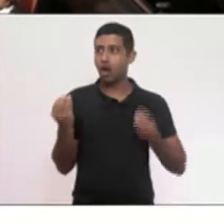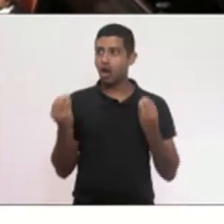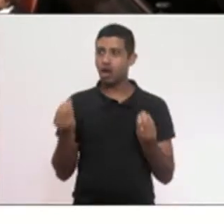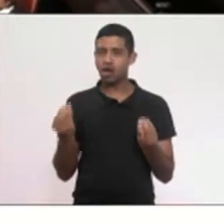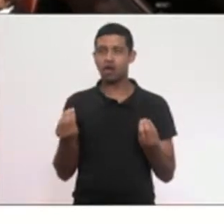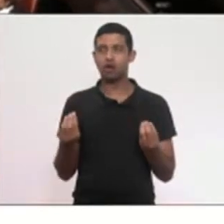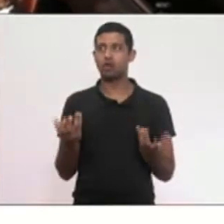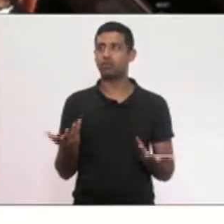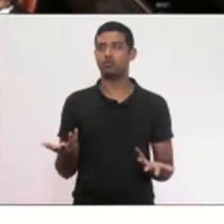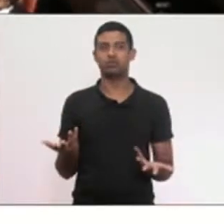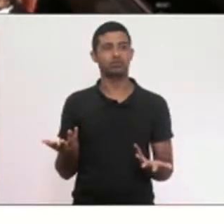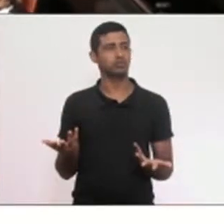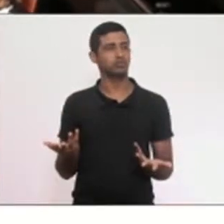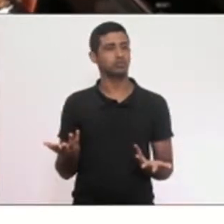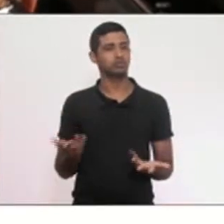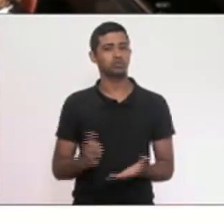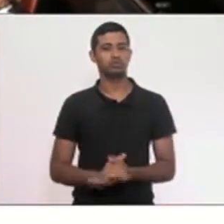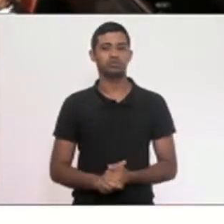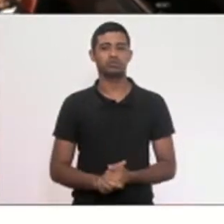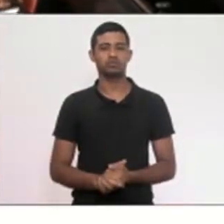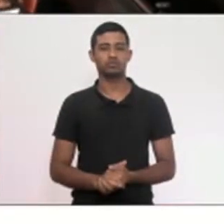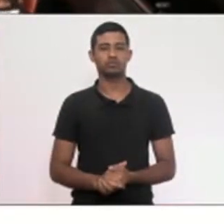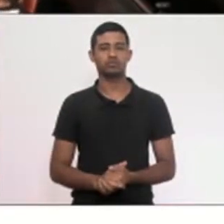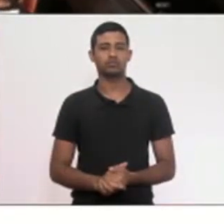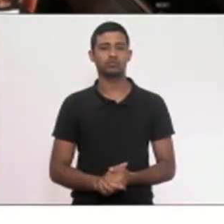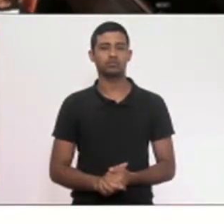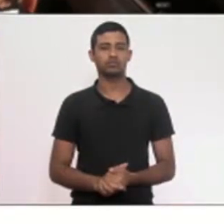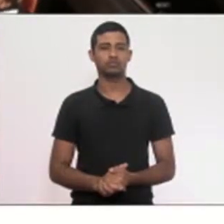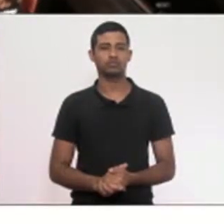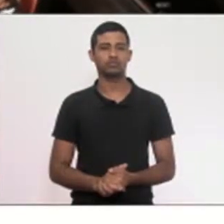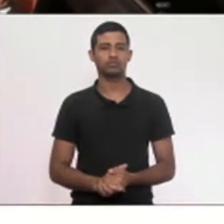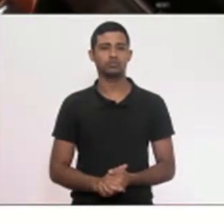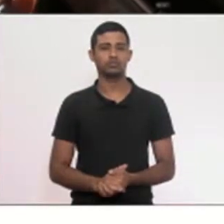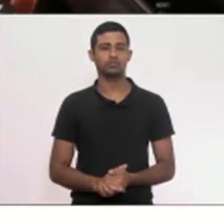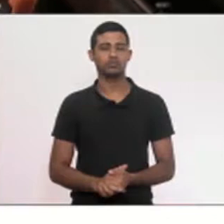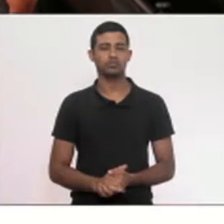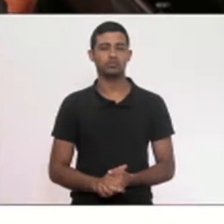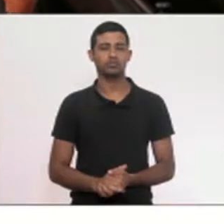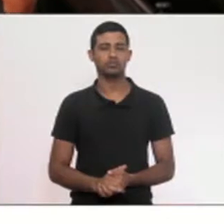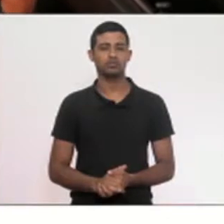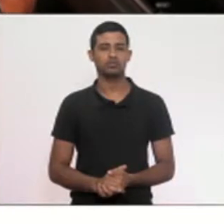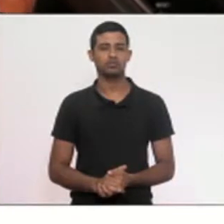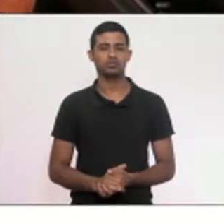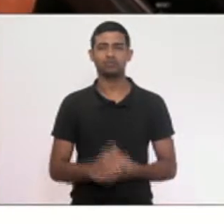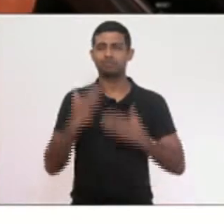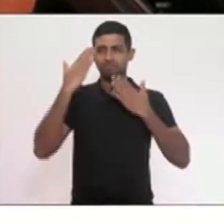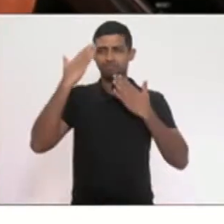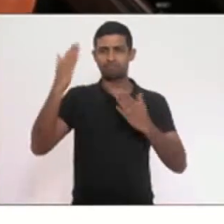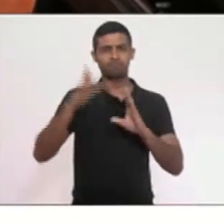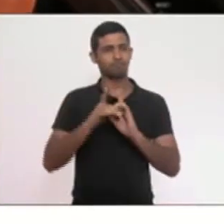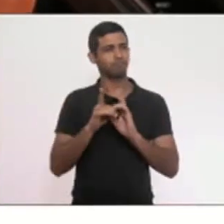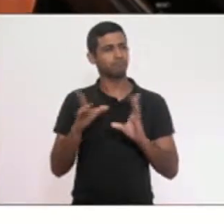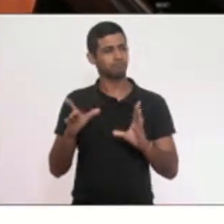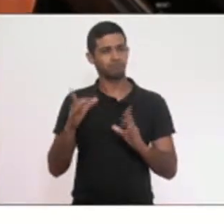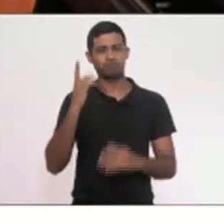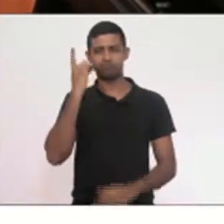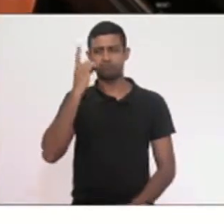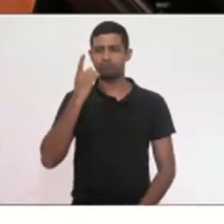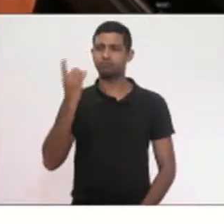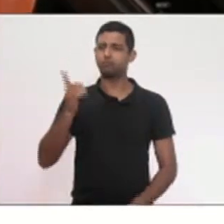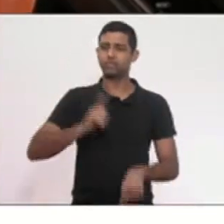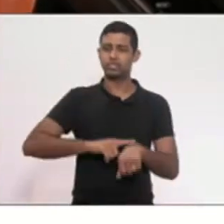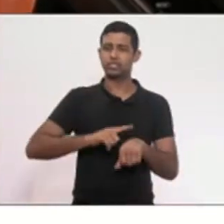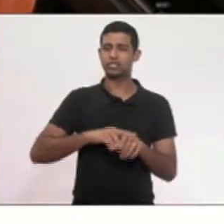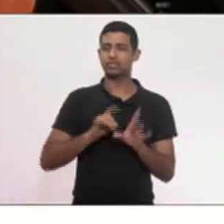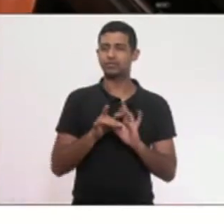conseguiriam fazer uma vida melhor do que tem hoje. Me permite uma parte, deputado Kloplock, deputado Pombel. Obrigado pela democracia, deputado. Interferindo no seu tempo,